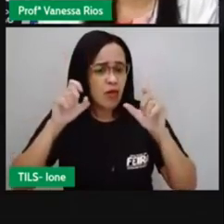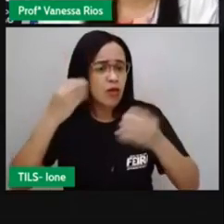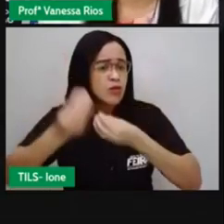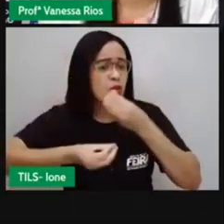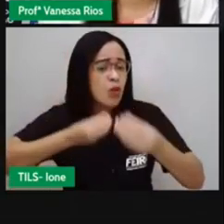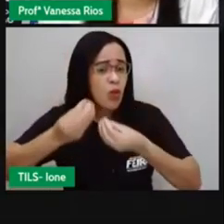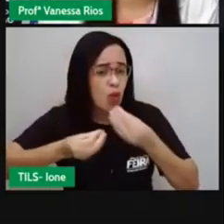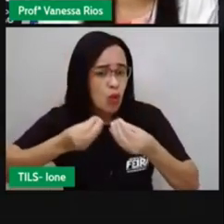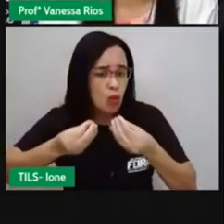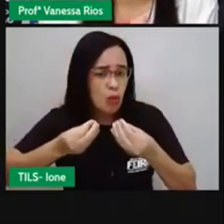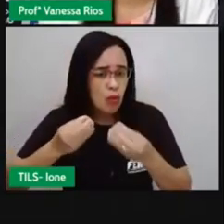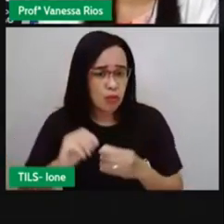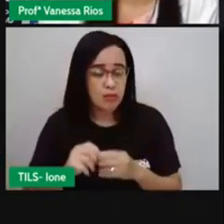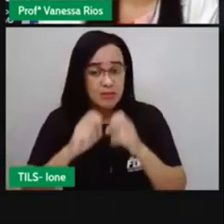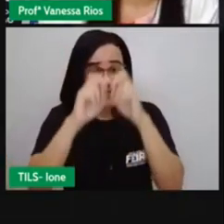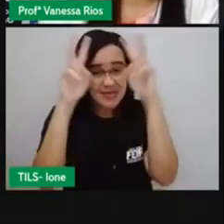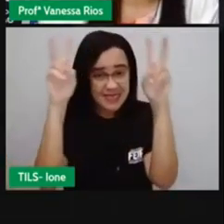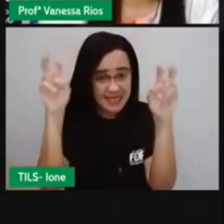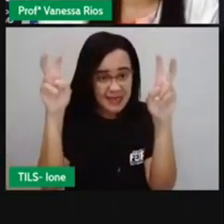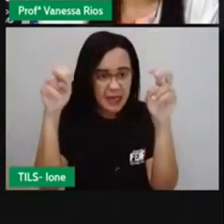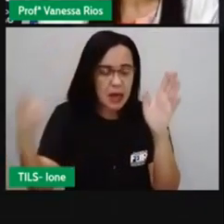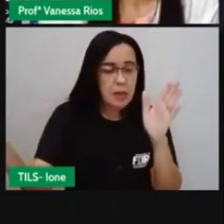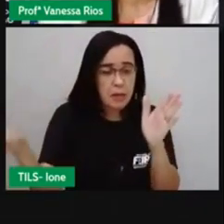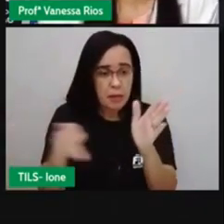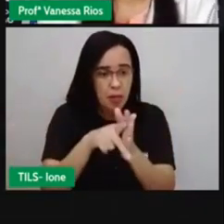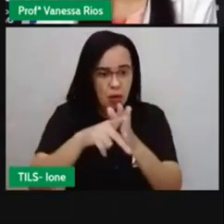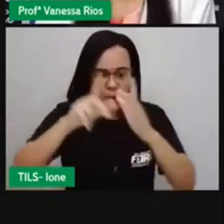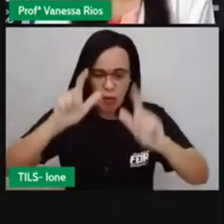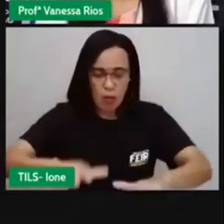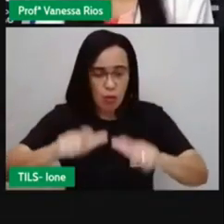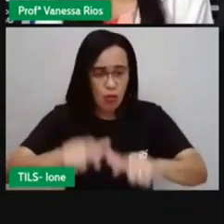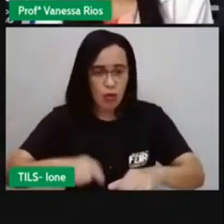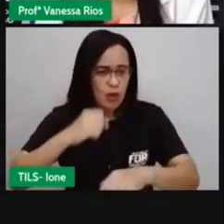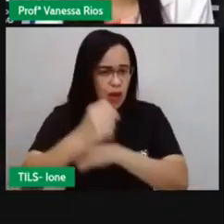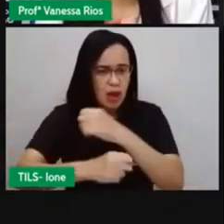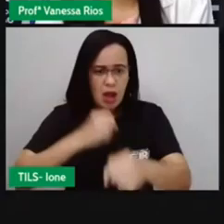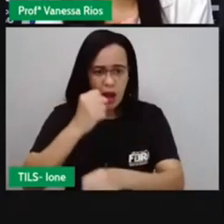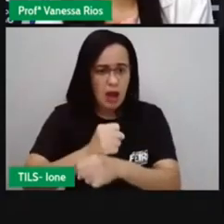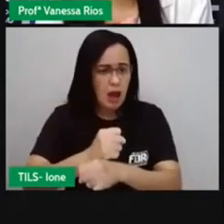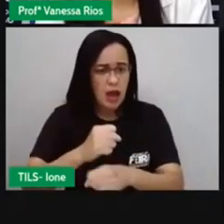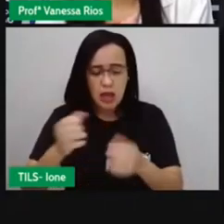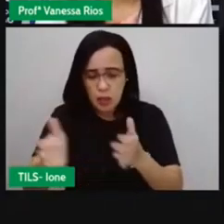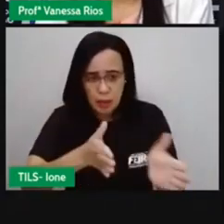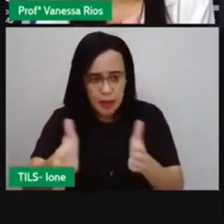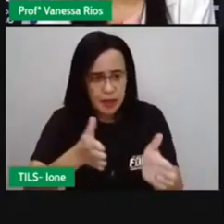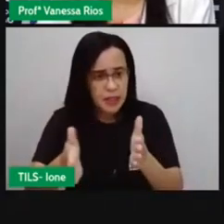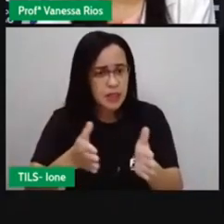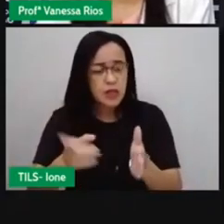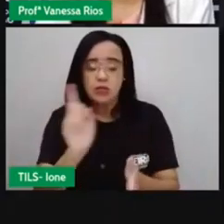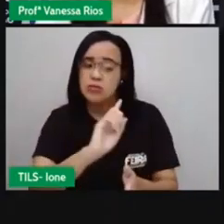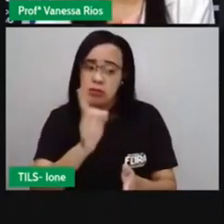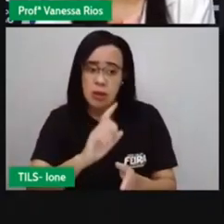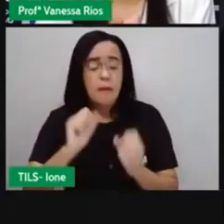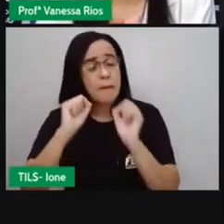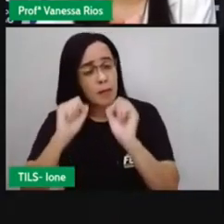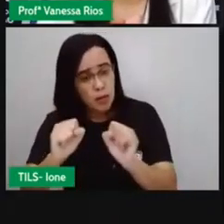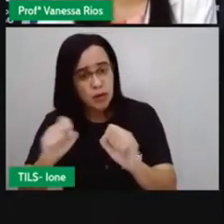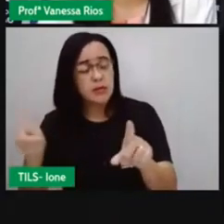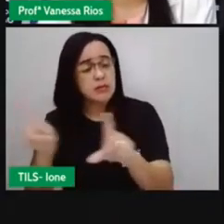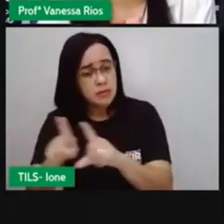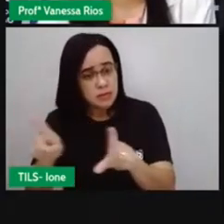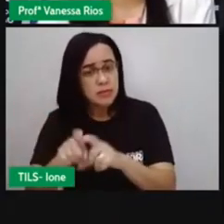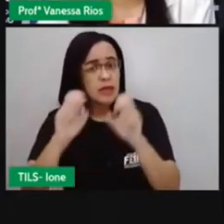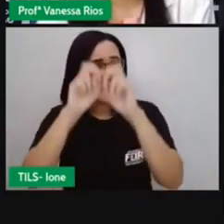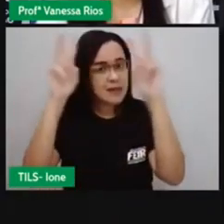presos a uma época ou algum tempo. Podem falar de coisas que estão acontecendo, mas assim, os assuntos